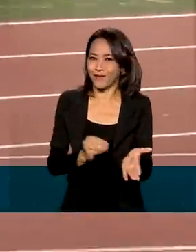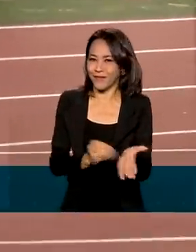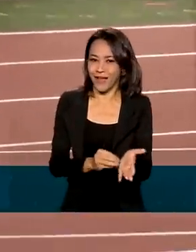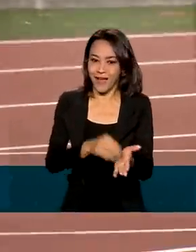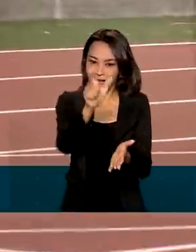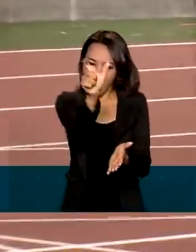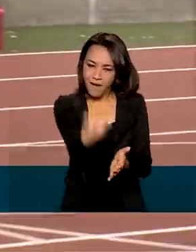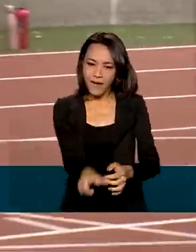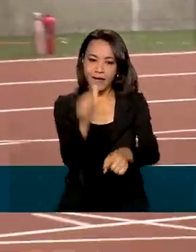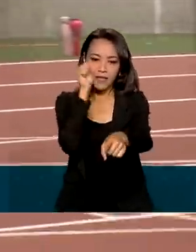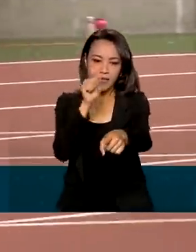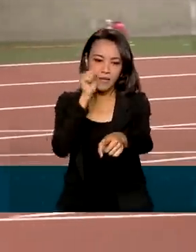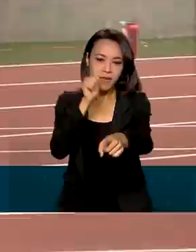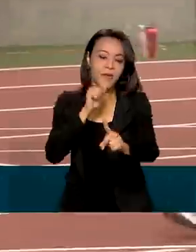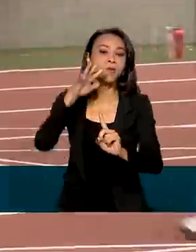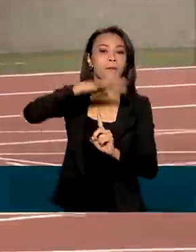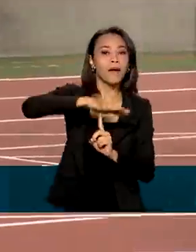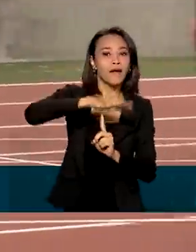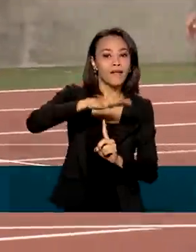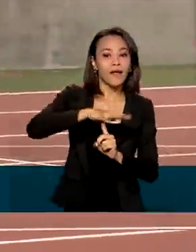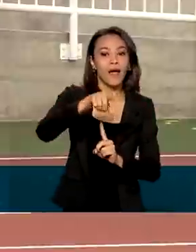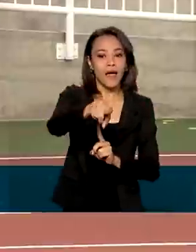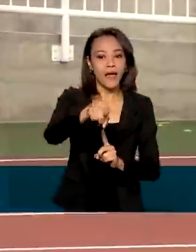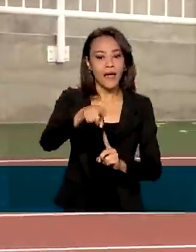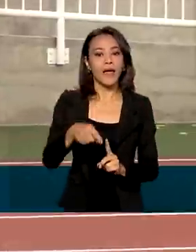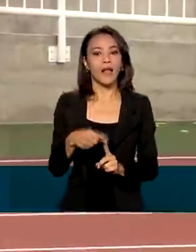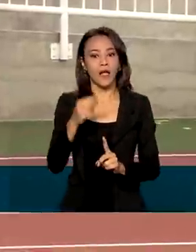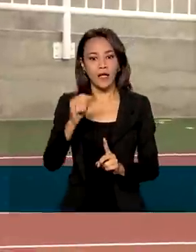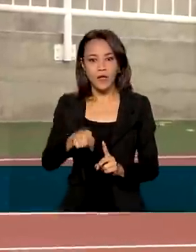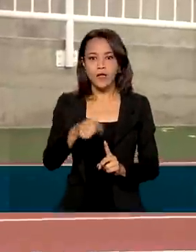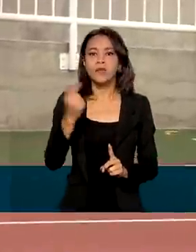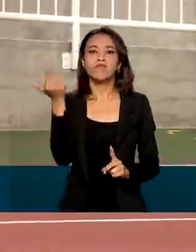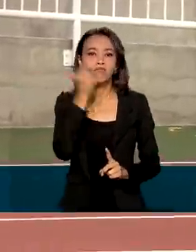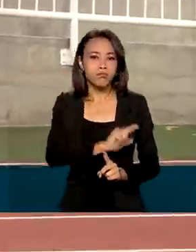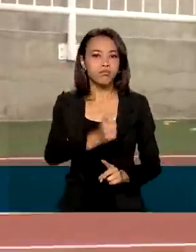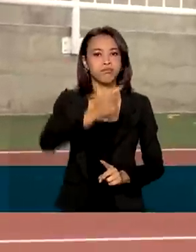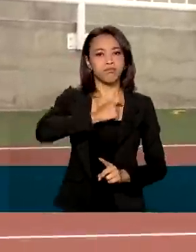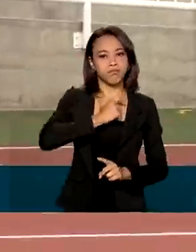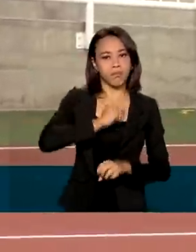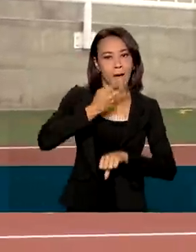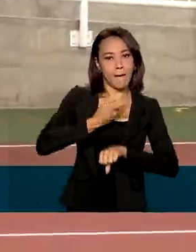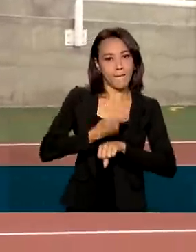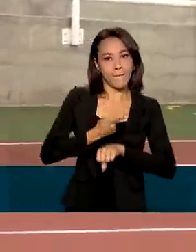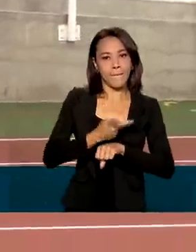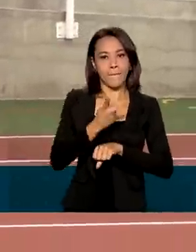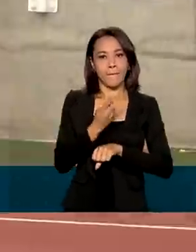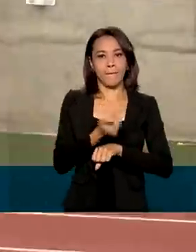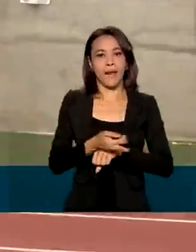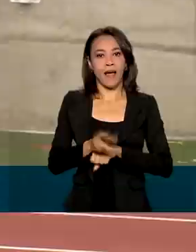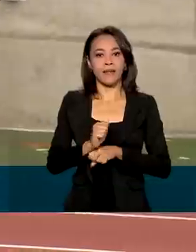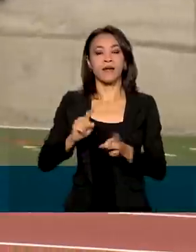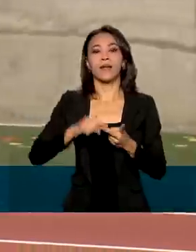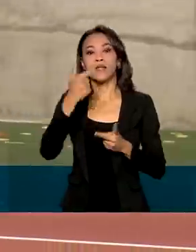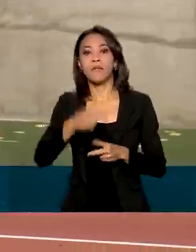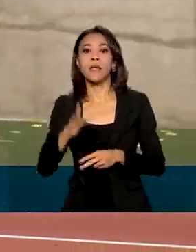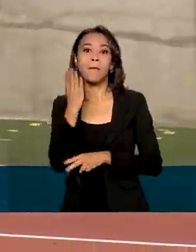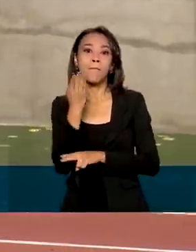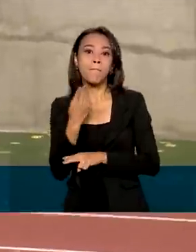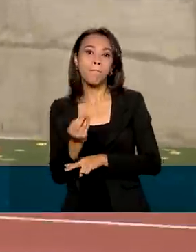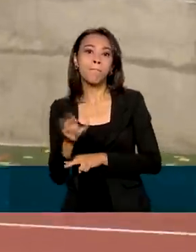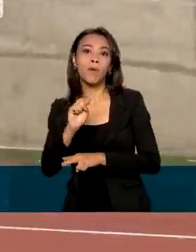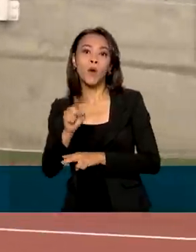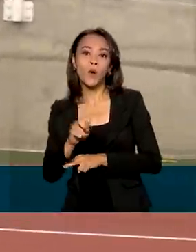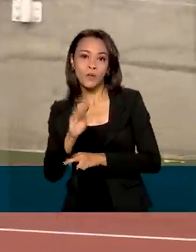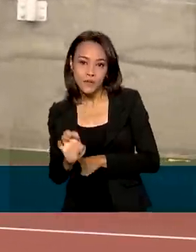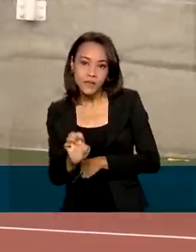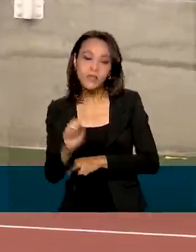paranaense Lorena corre atrás e salta longe. Medalhista de prata no revezamento e de bronze no salto em distância no Rio de